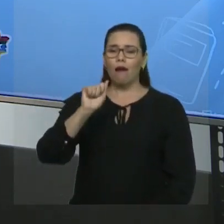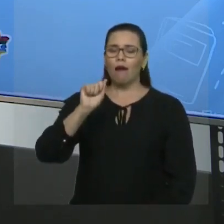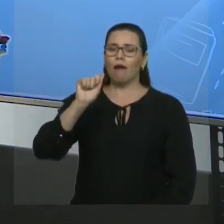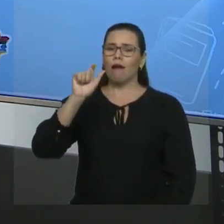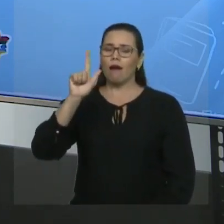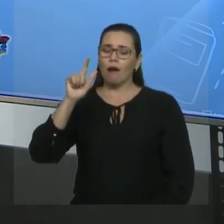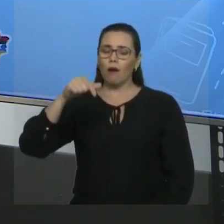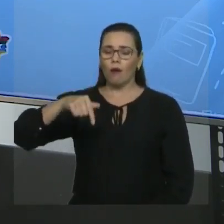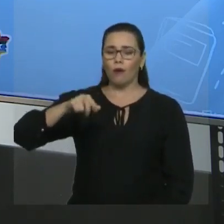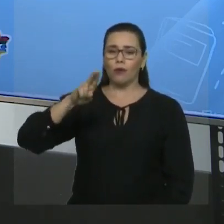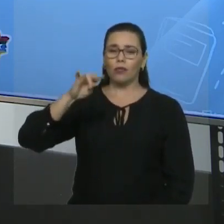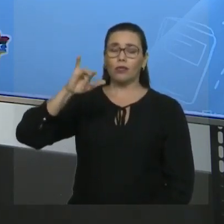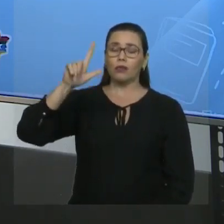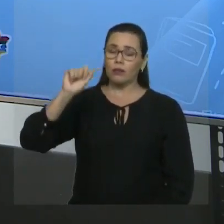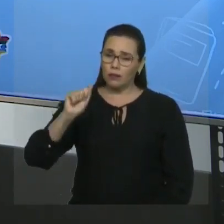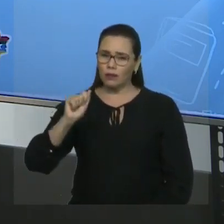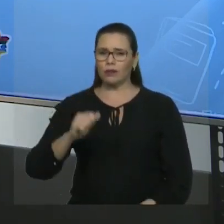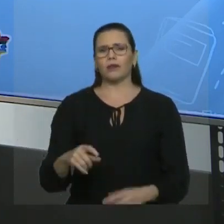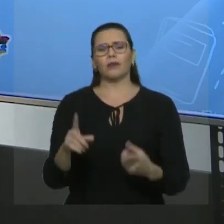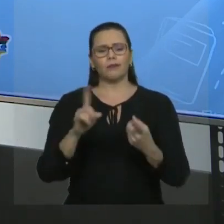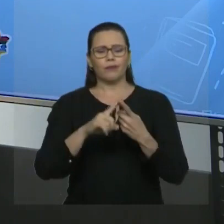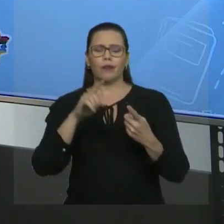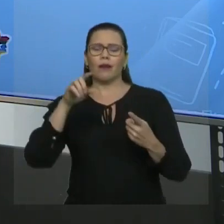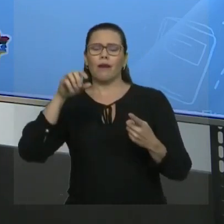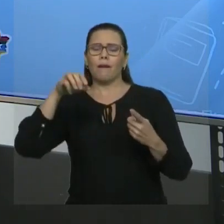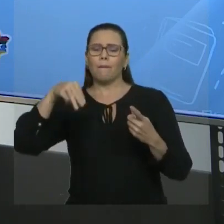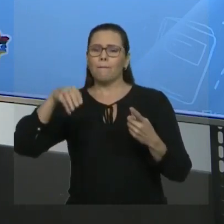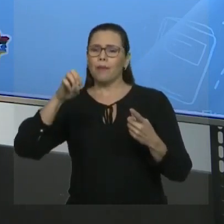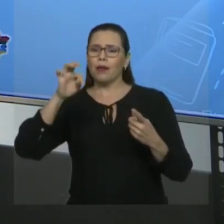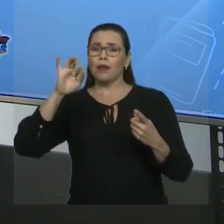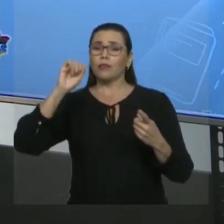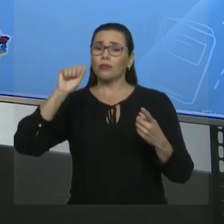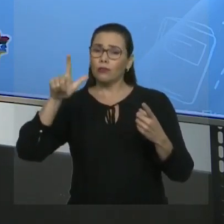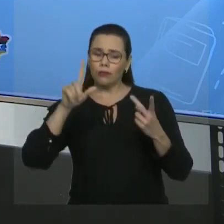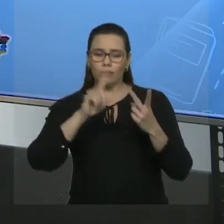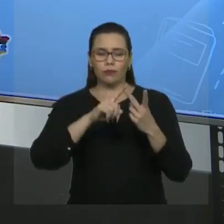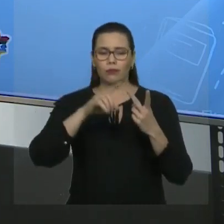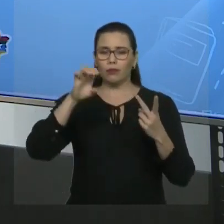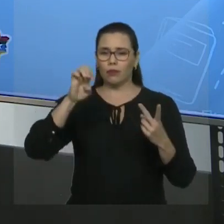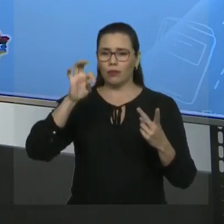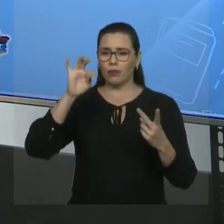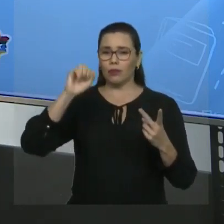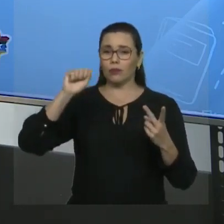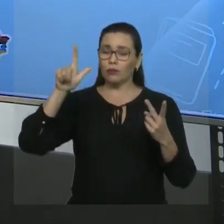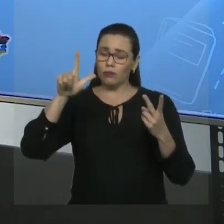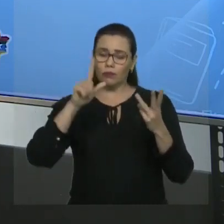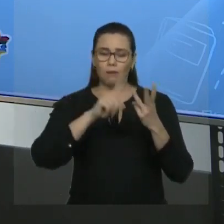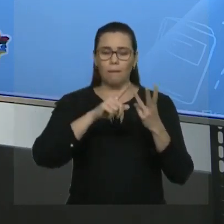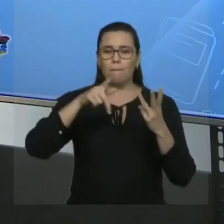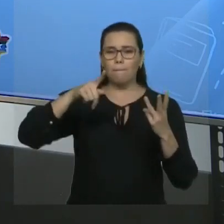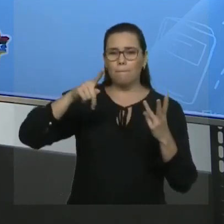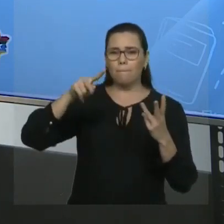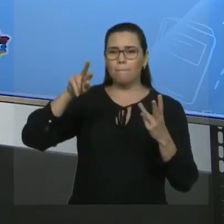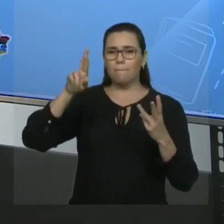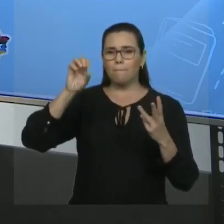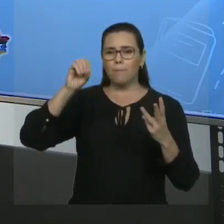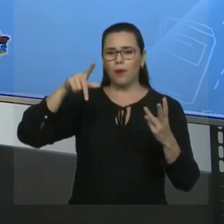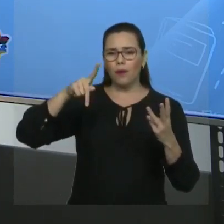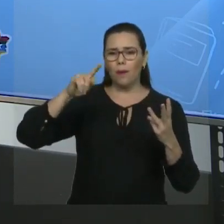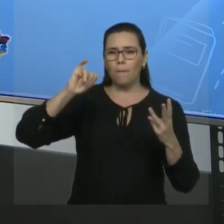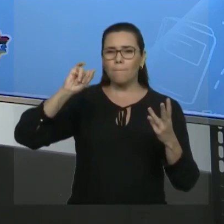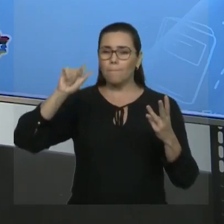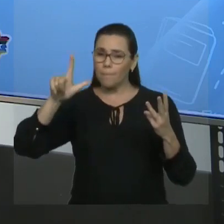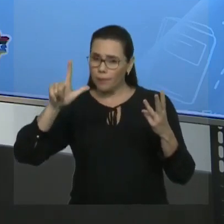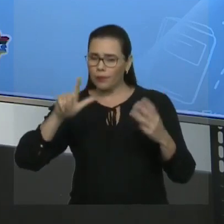metil, etil, propil, que são os chamados grupos orgânicos substituintes ou radicais que vão aparecer